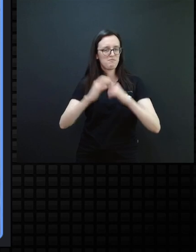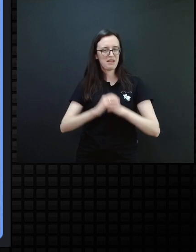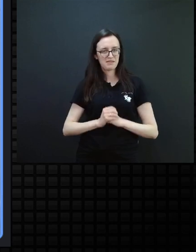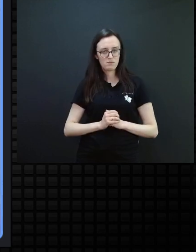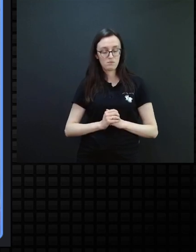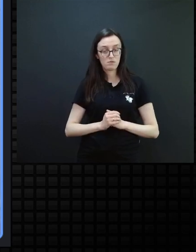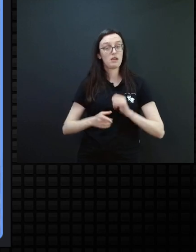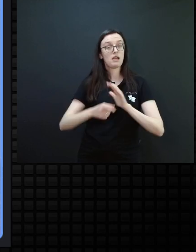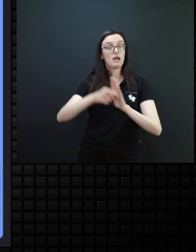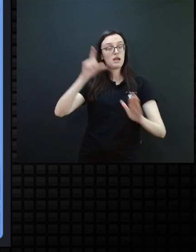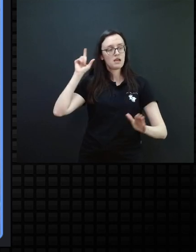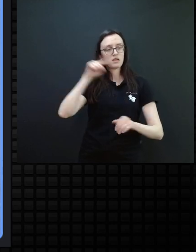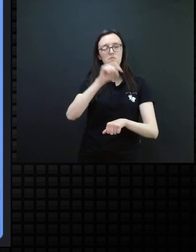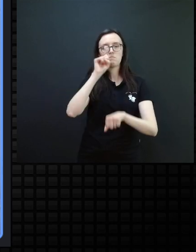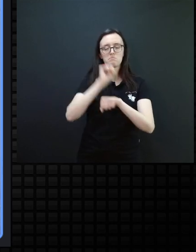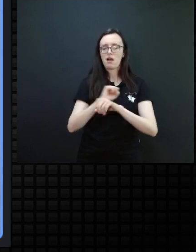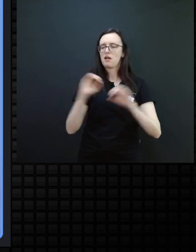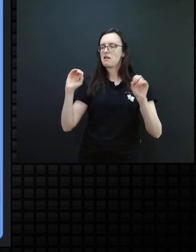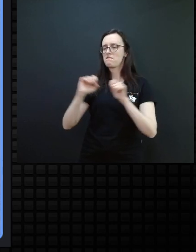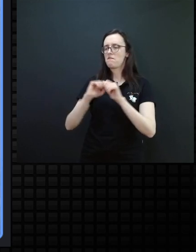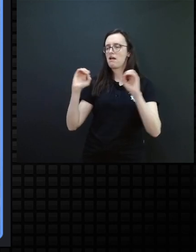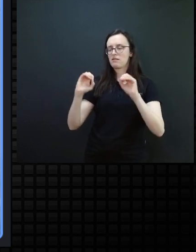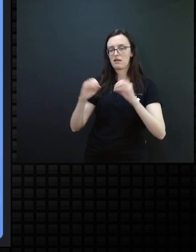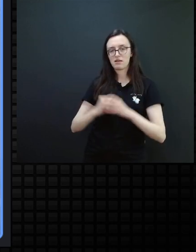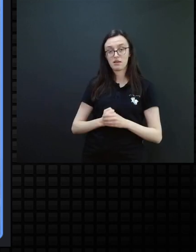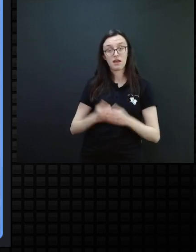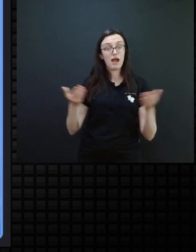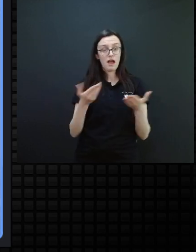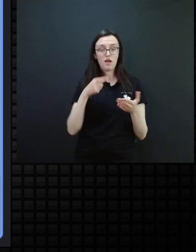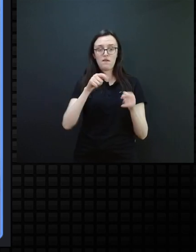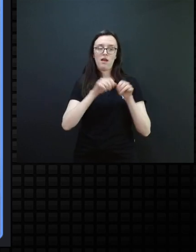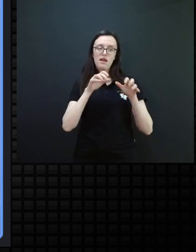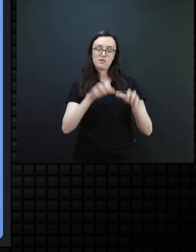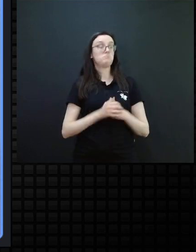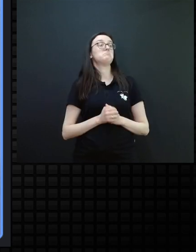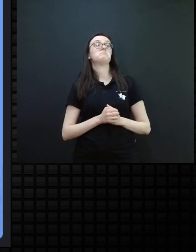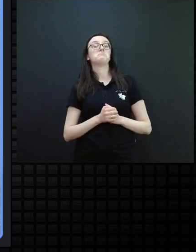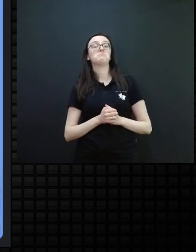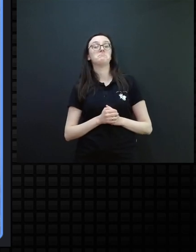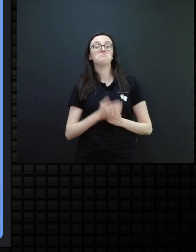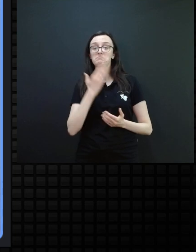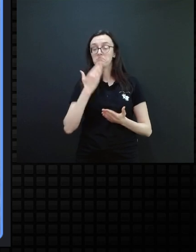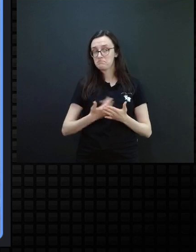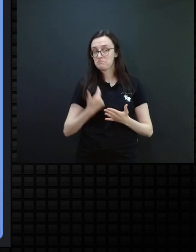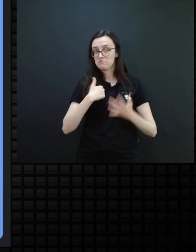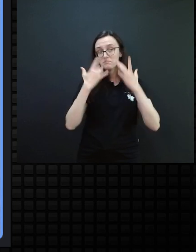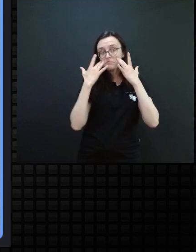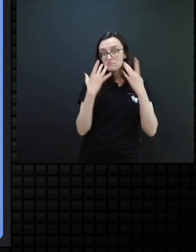Então, antes ele parava e não fazia nada. Agora ele faz isso. Opa, vou estar atento, já vai para as minhas